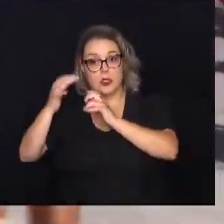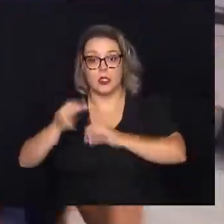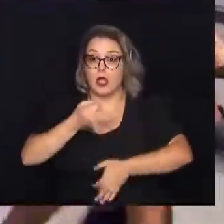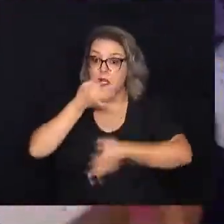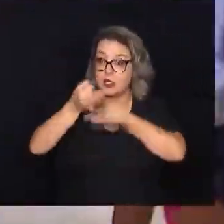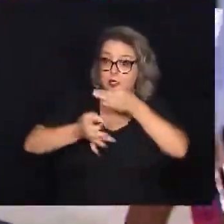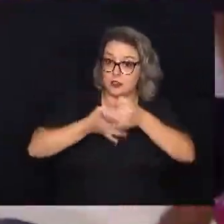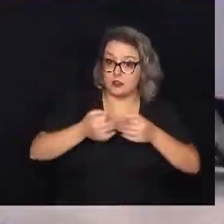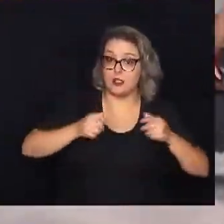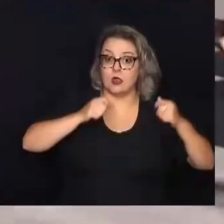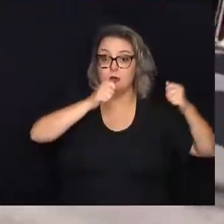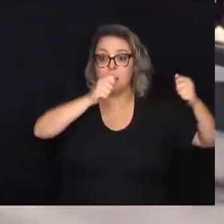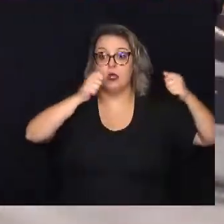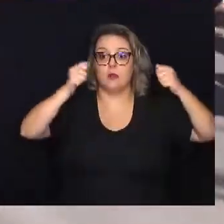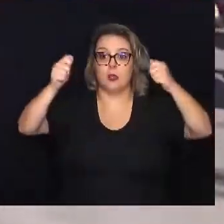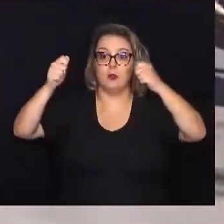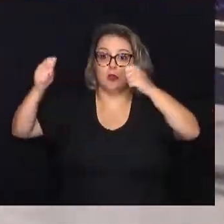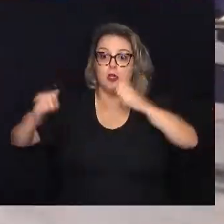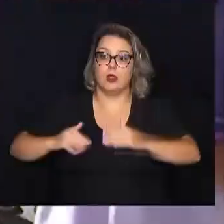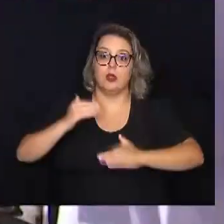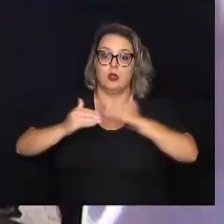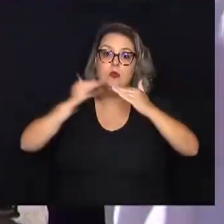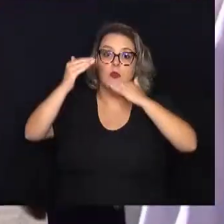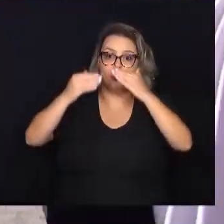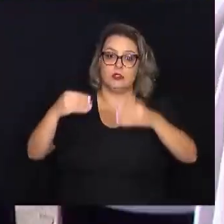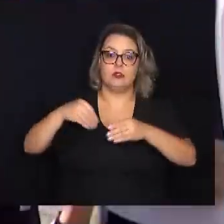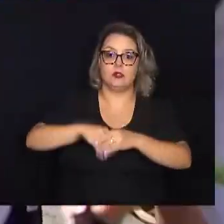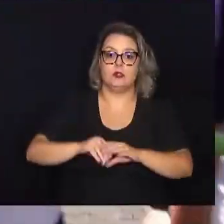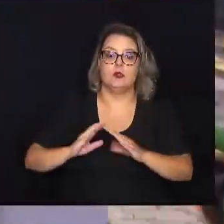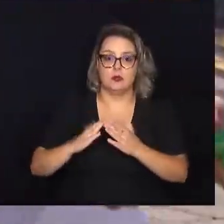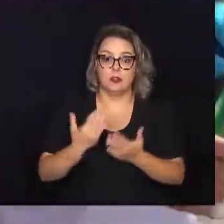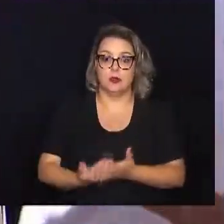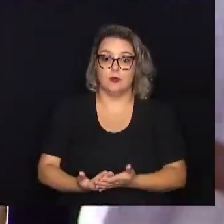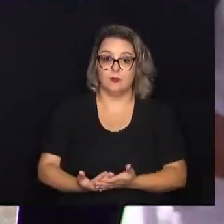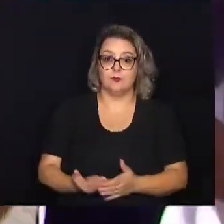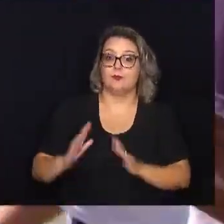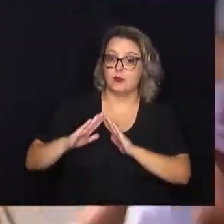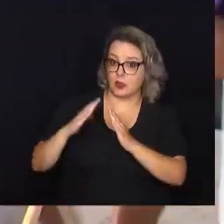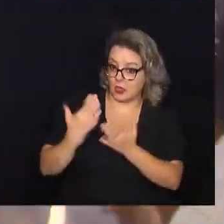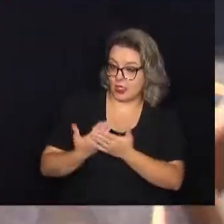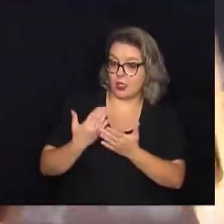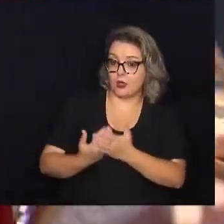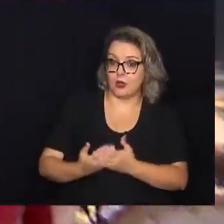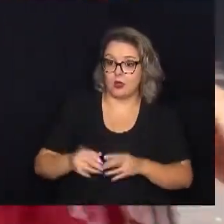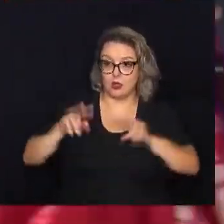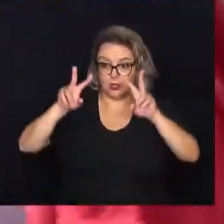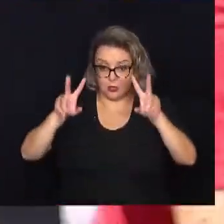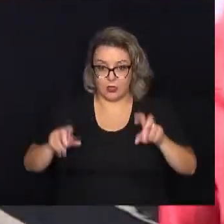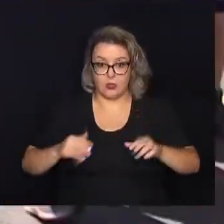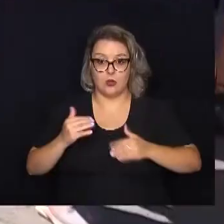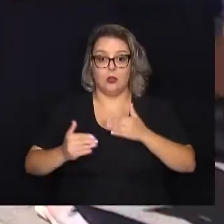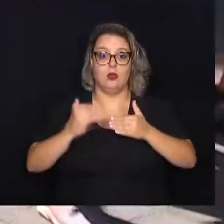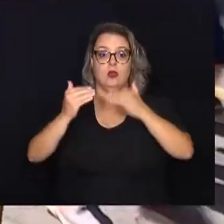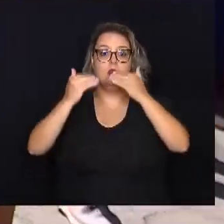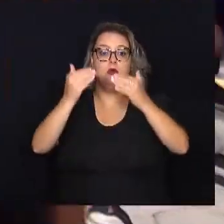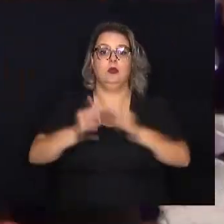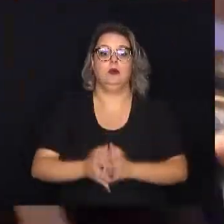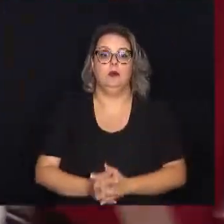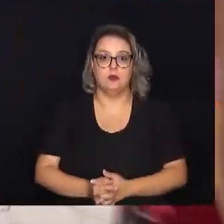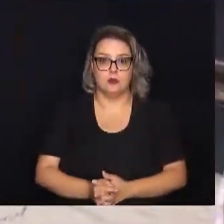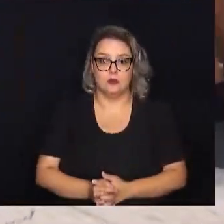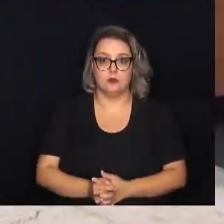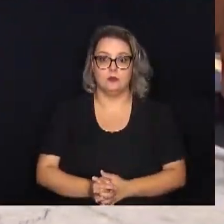e cartazes que foram produzidos na escola. A escola adotou como tema gerador a